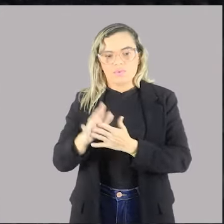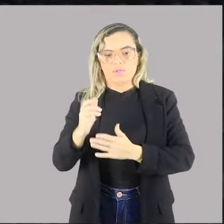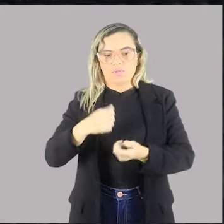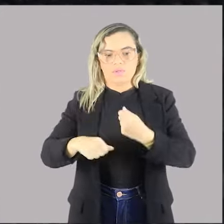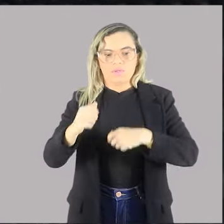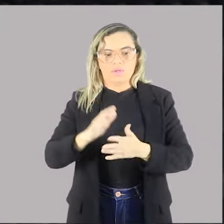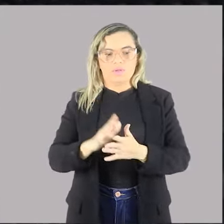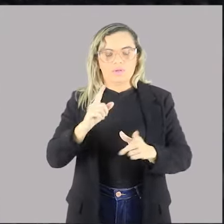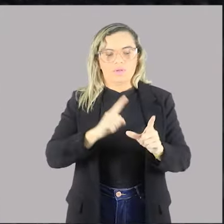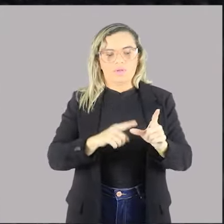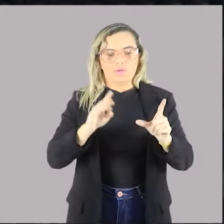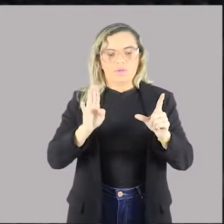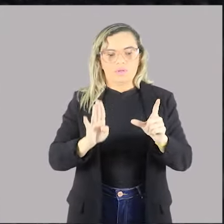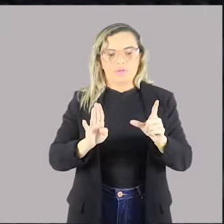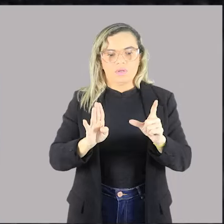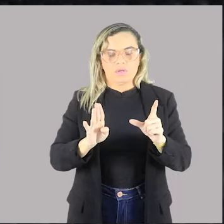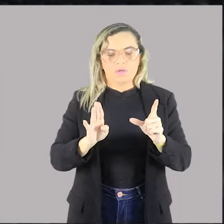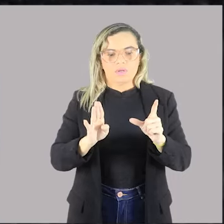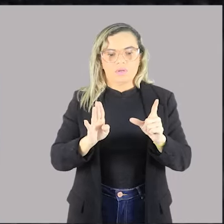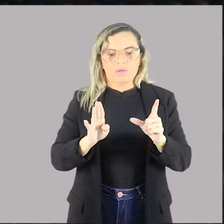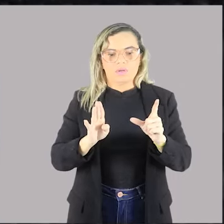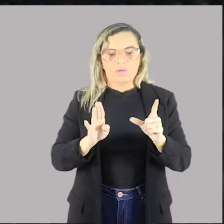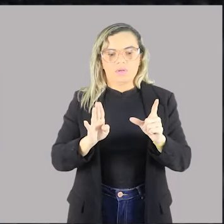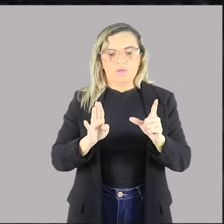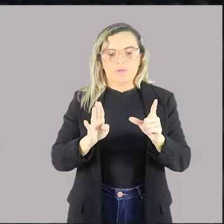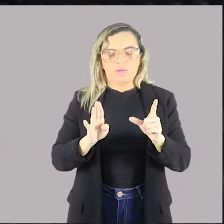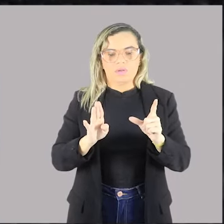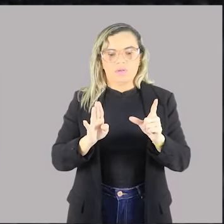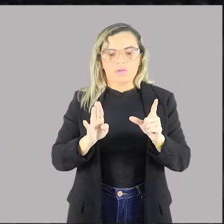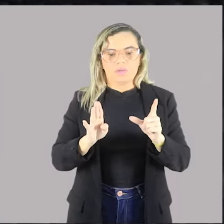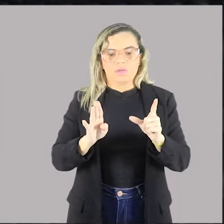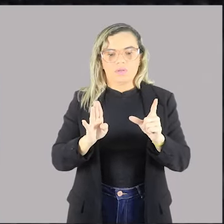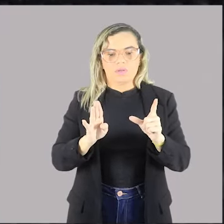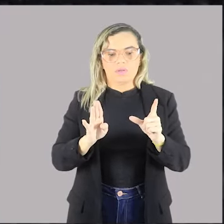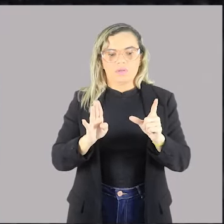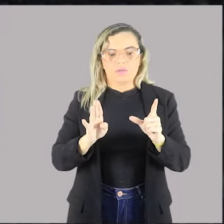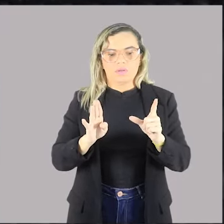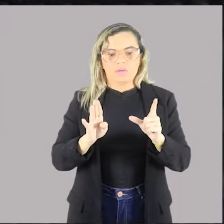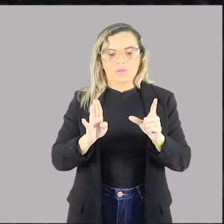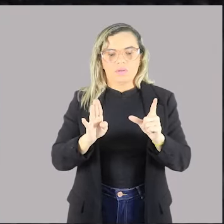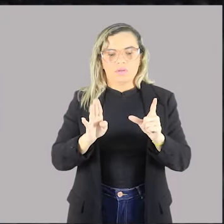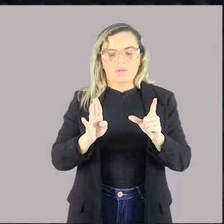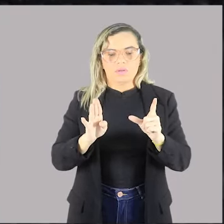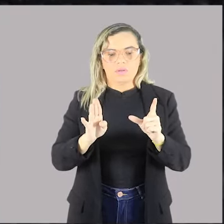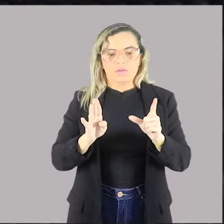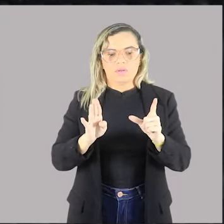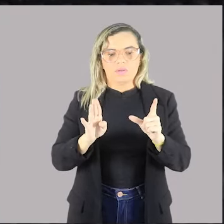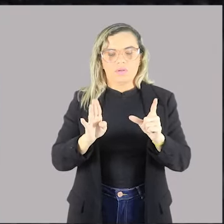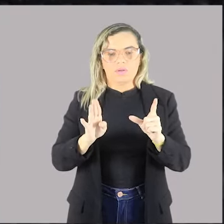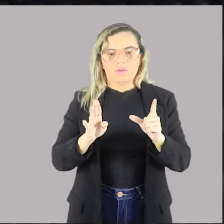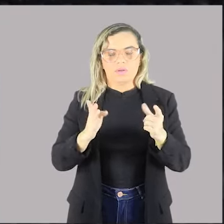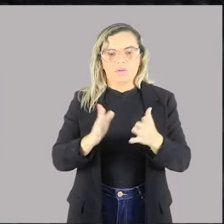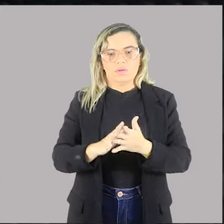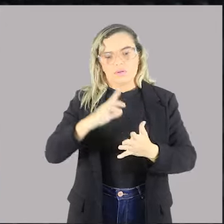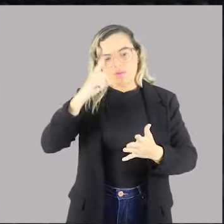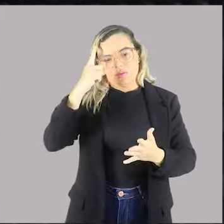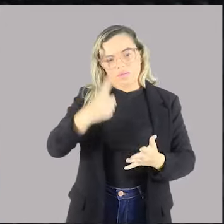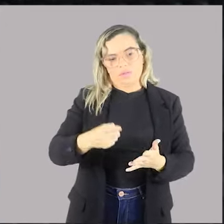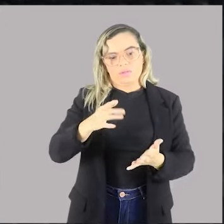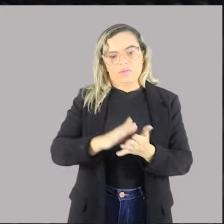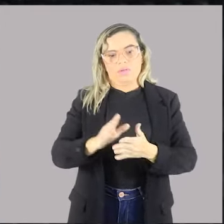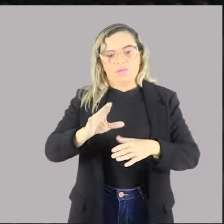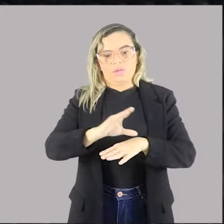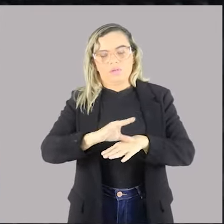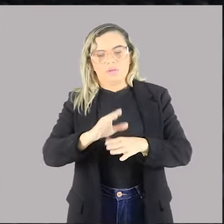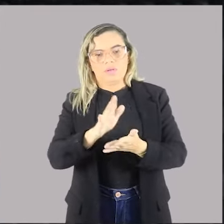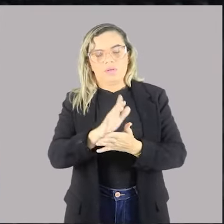administrativos. Decidir sobre a constitucionalidade de leis. Quem decide sobre a constitucionalidade de